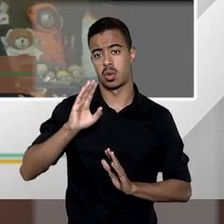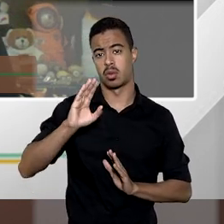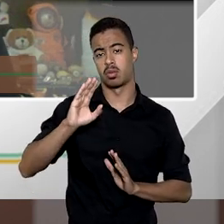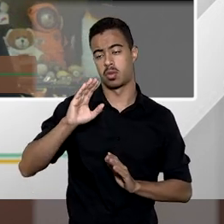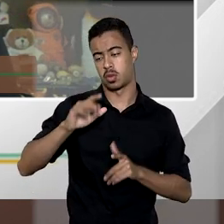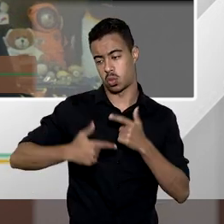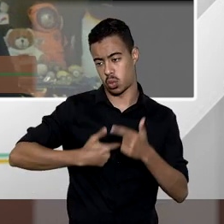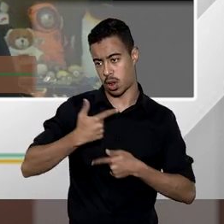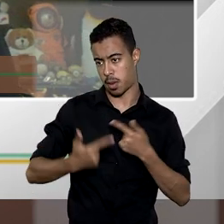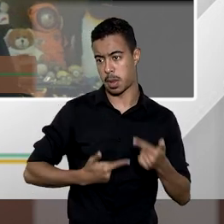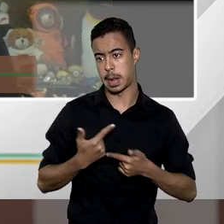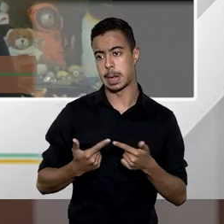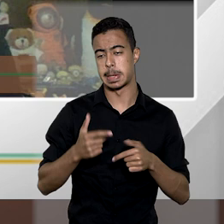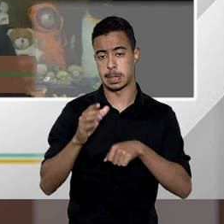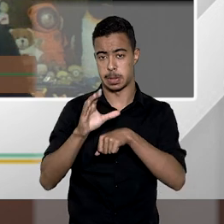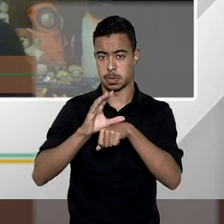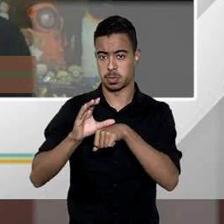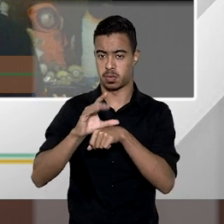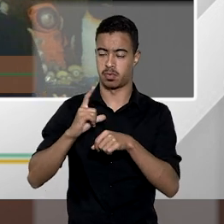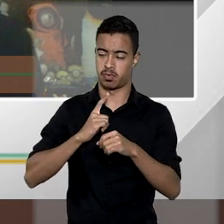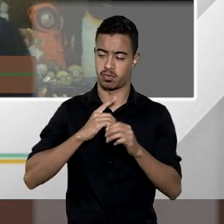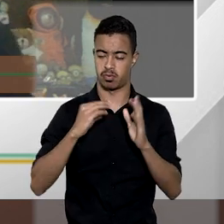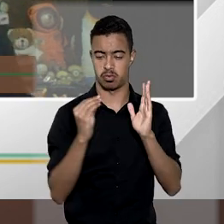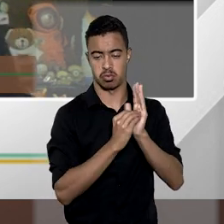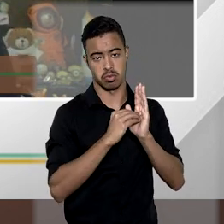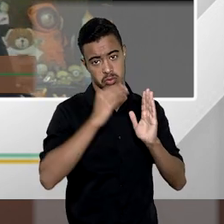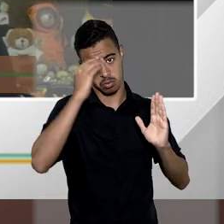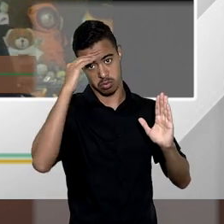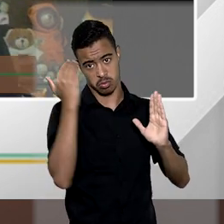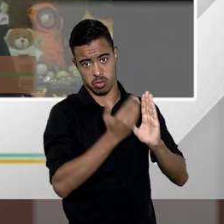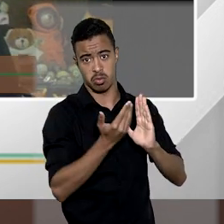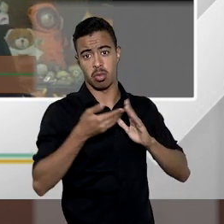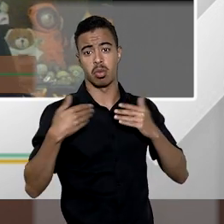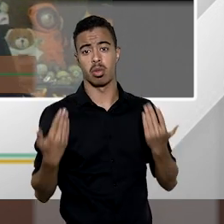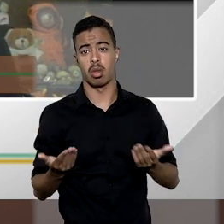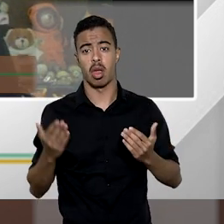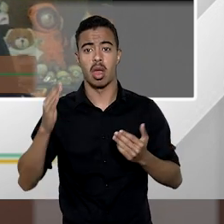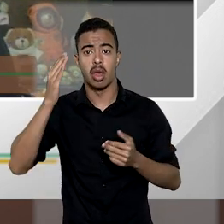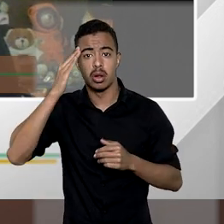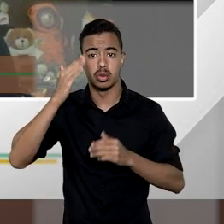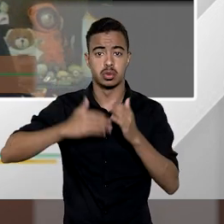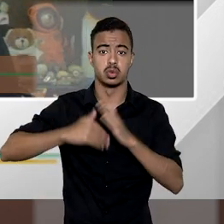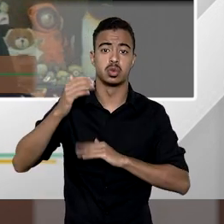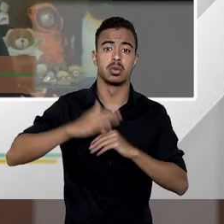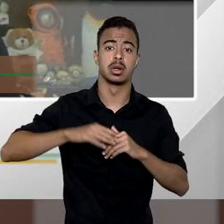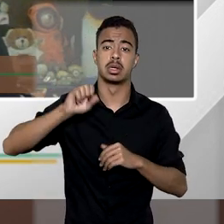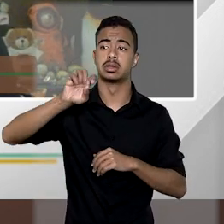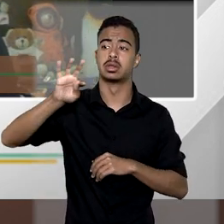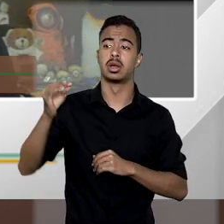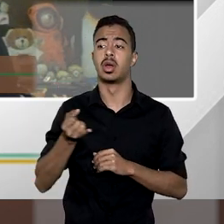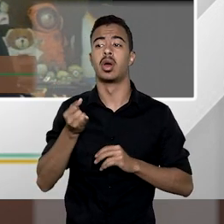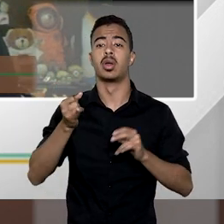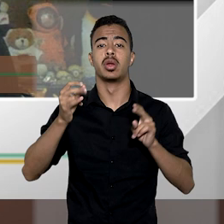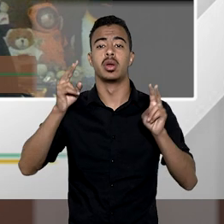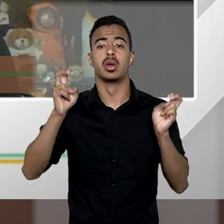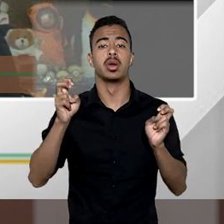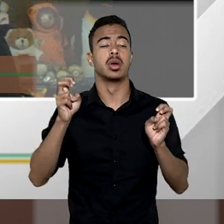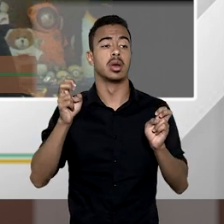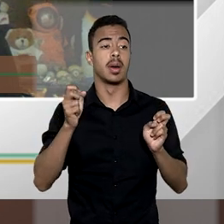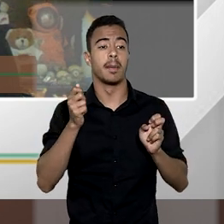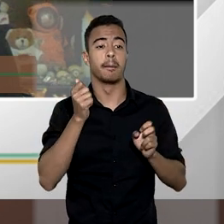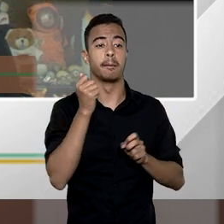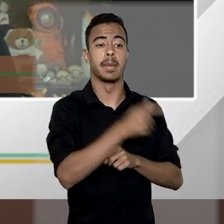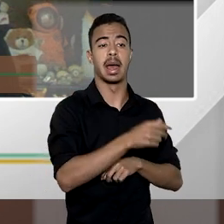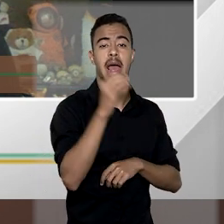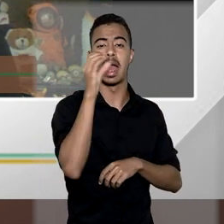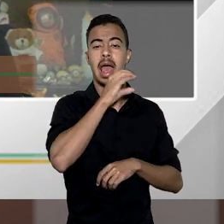coativa do trabalho é constitucionalmente vedada então o entendimento de adiantamento do STJ vem